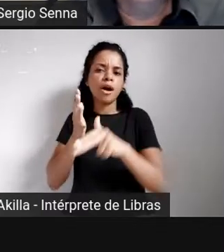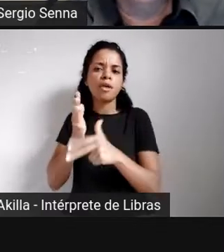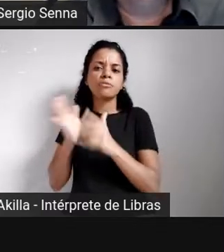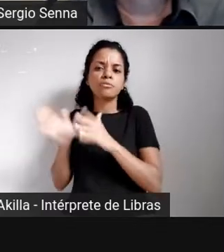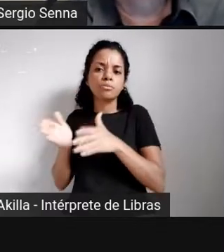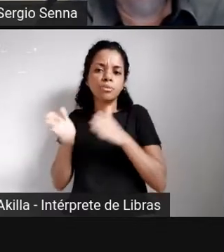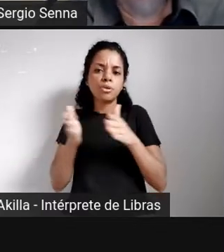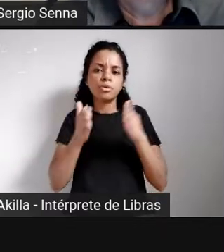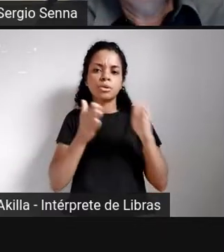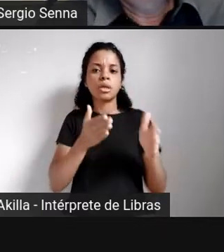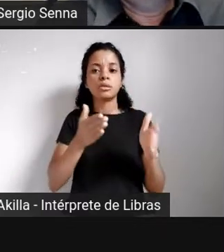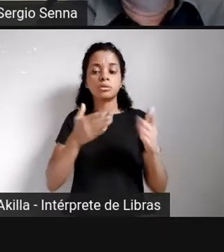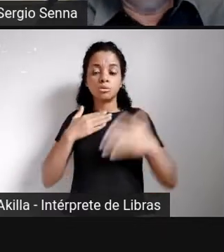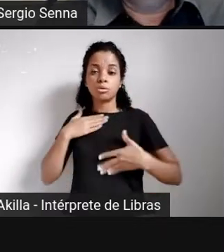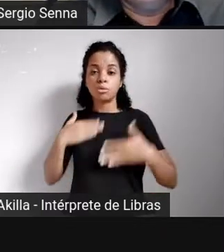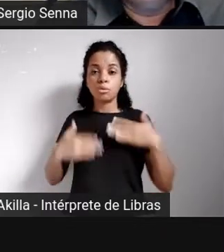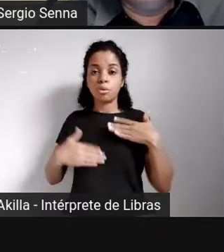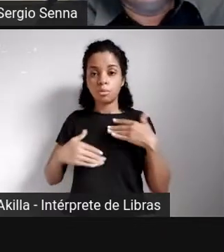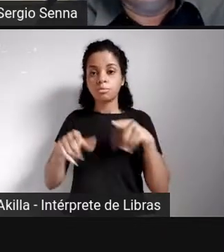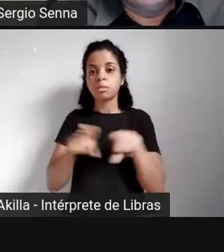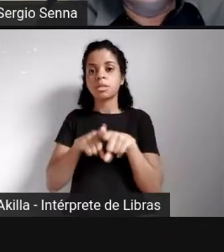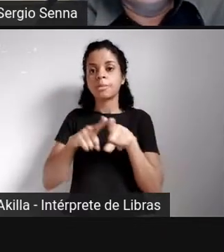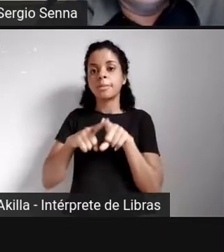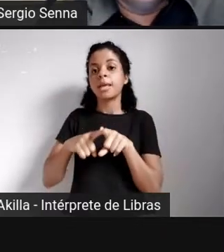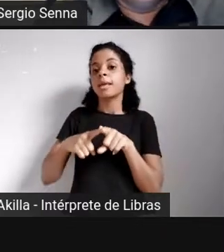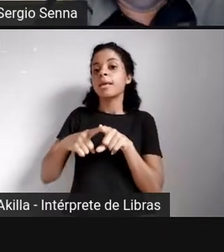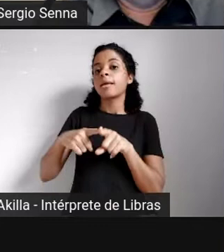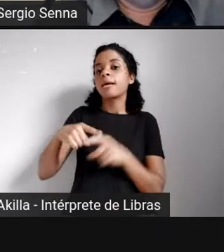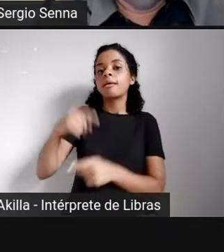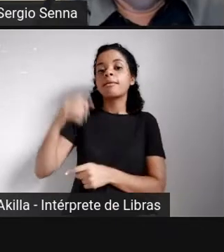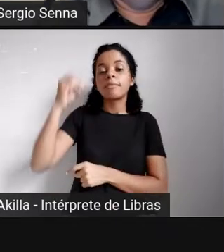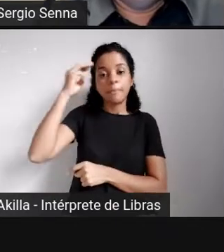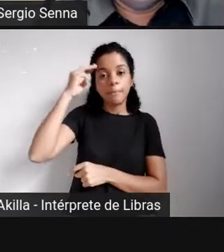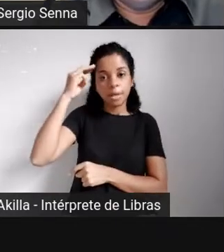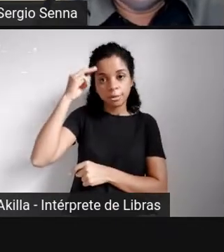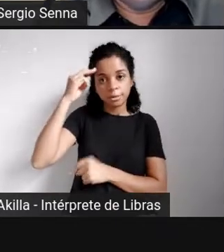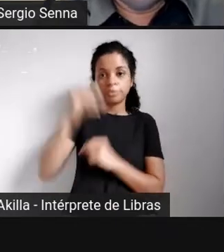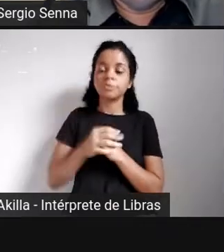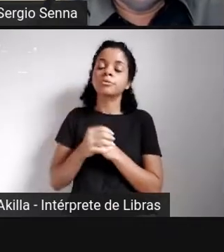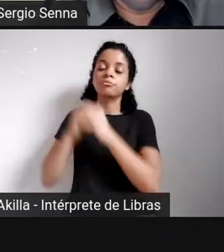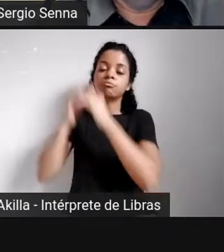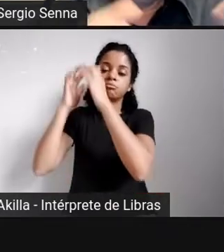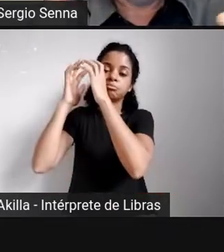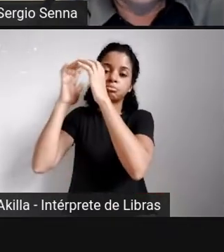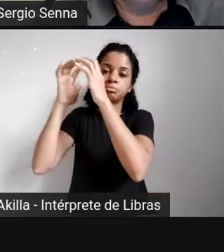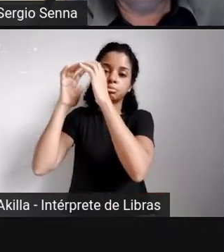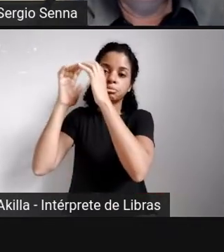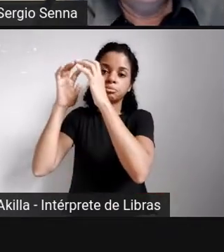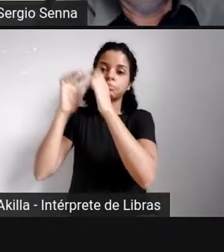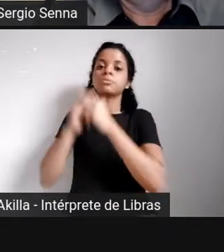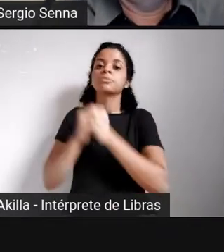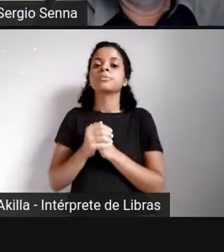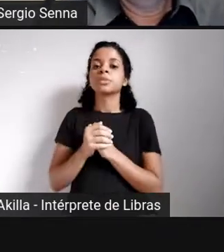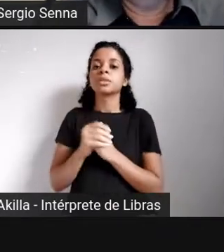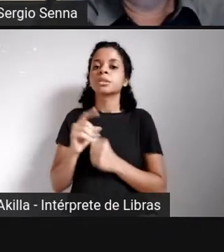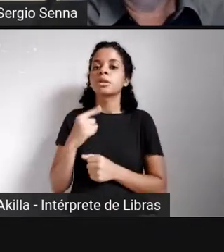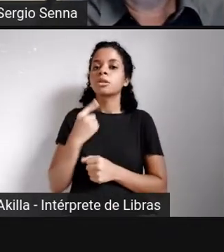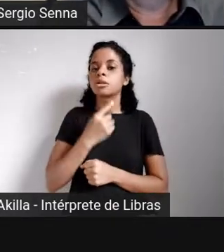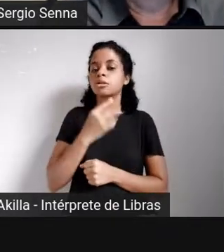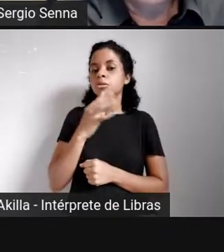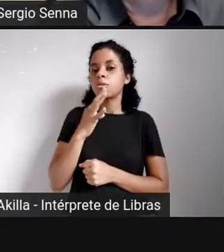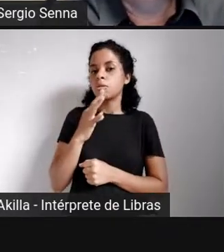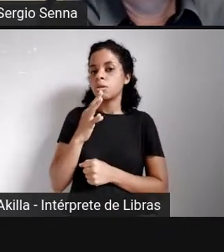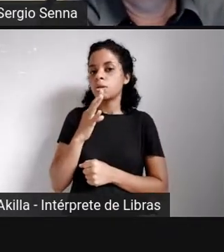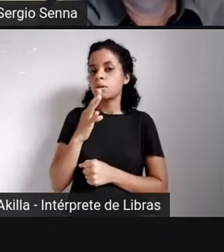psicológicos. E o nosso conhecimento desse emaranhado é muito